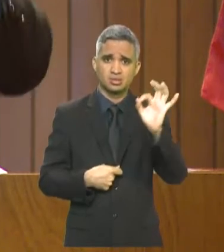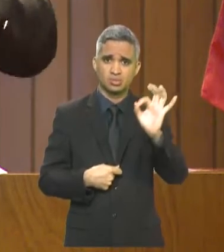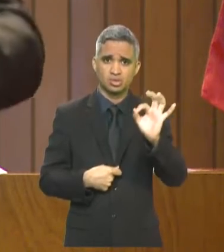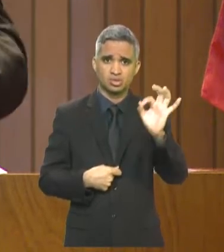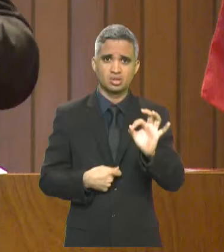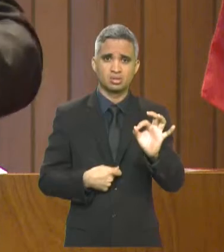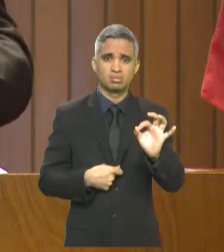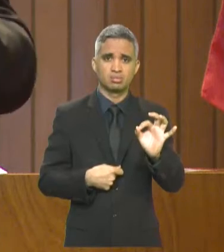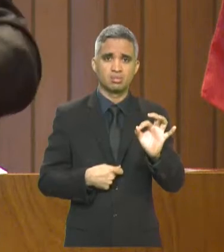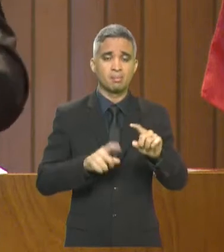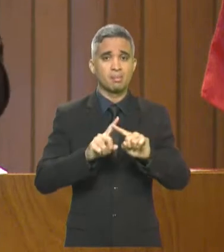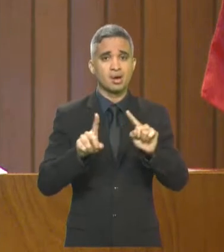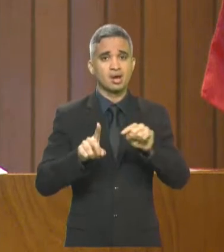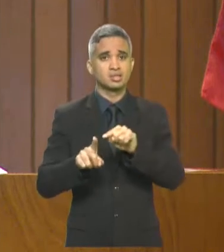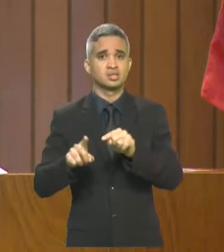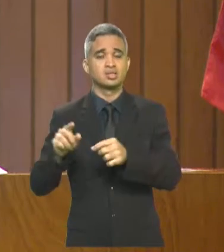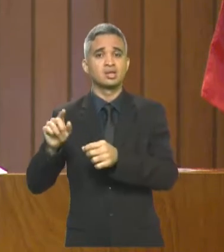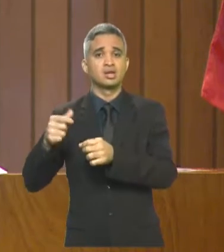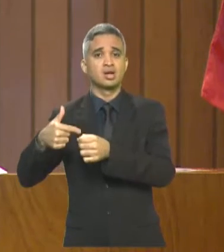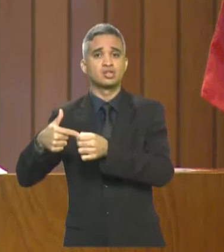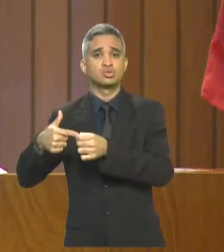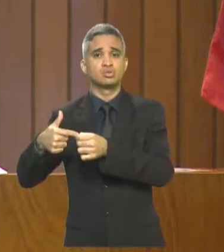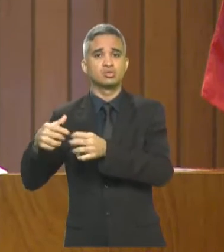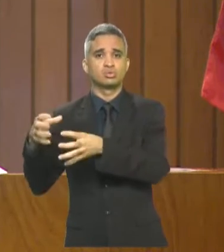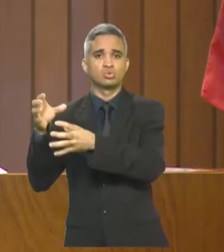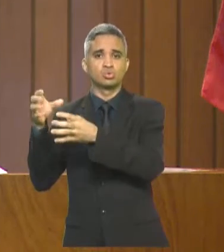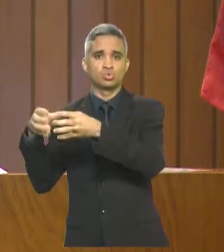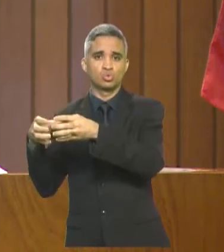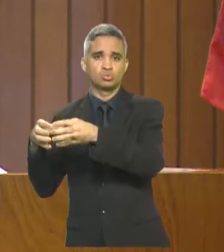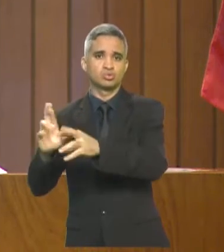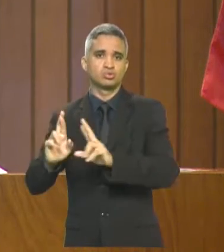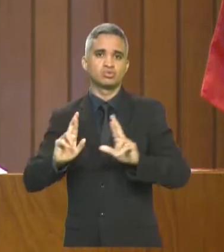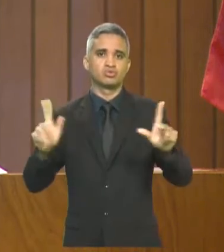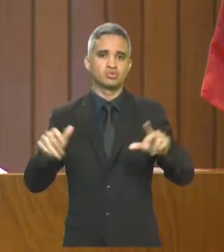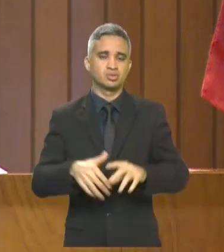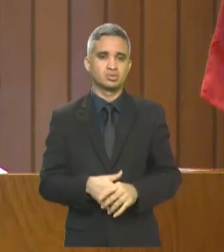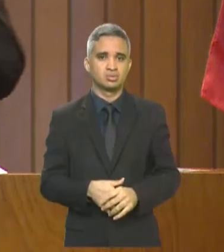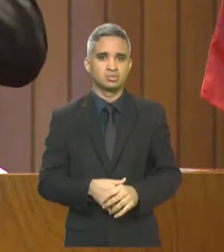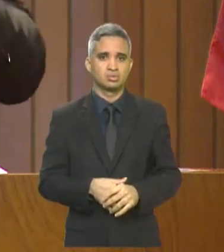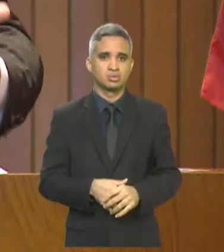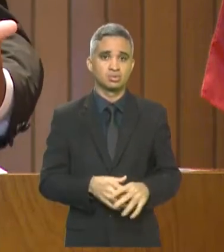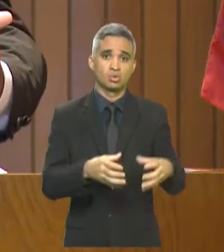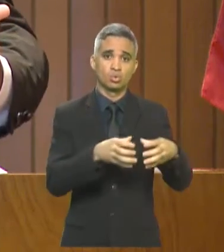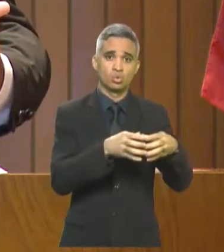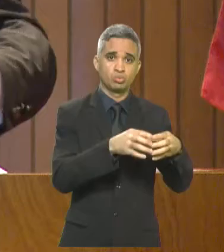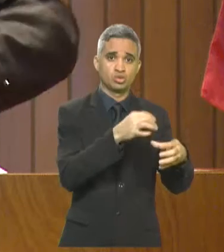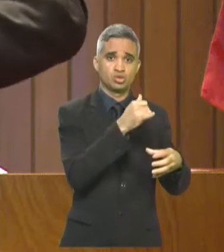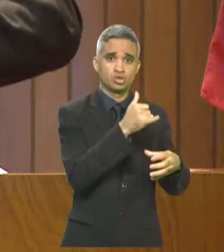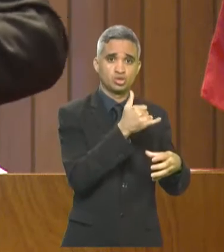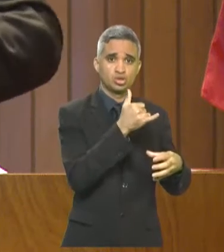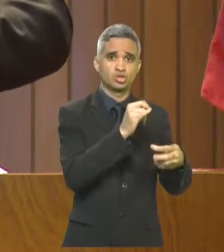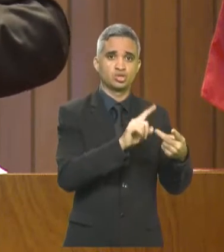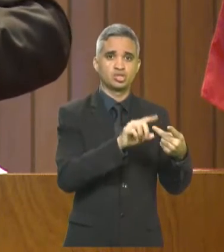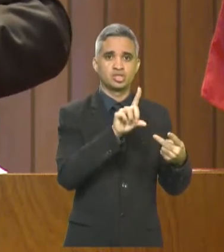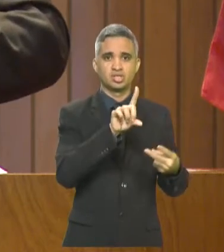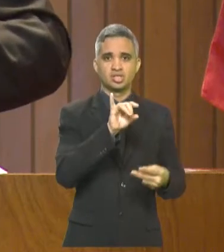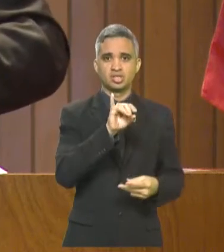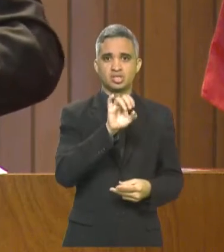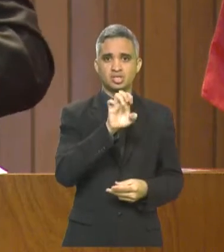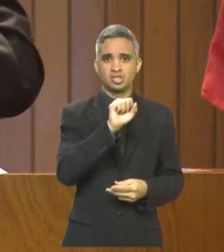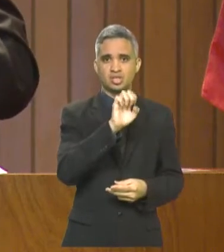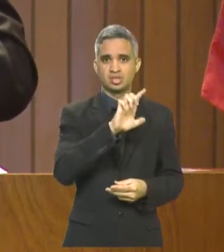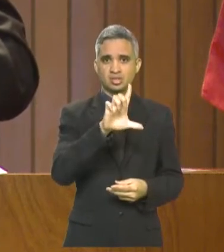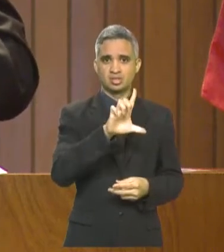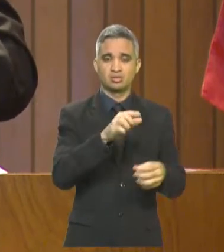Só que a lei 7.799, ela traz essa incoerência, e separa os combustíveis, e coloca a